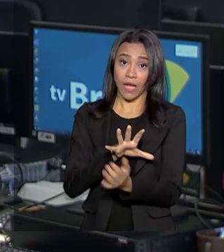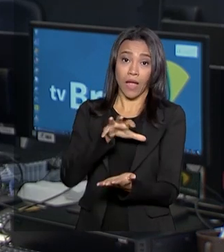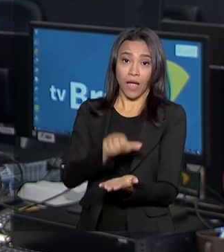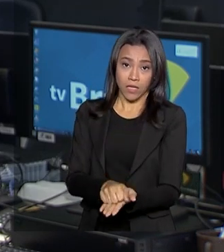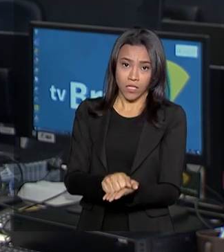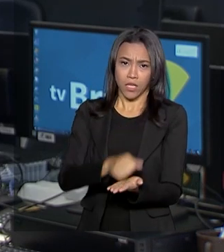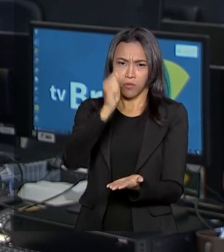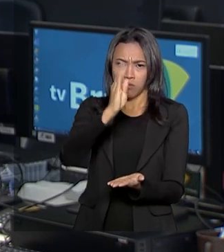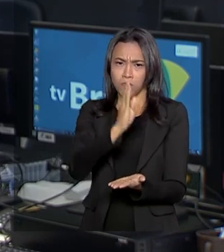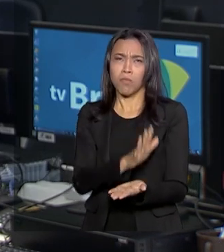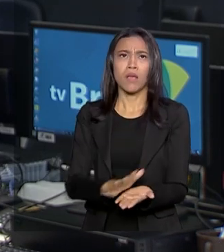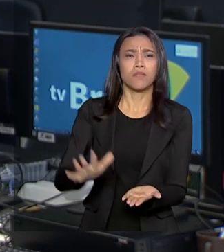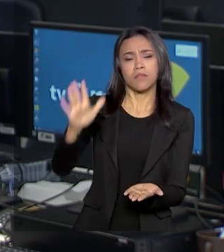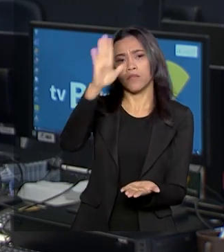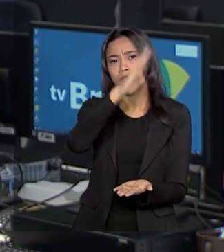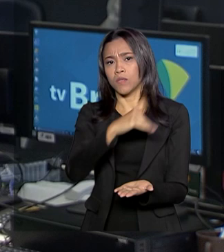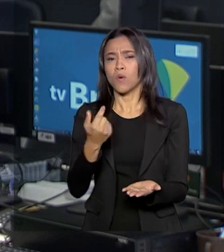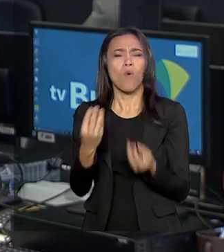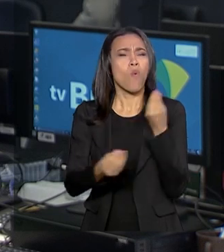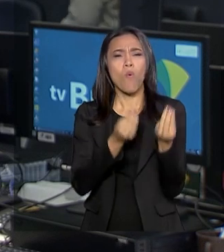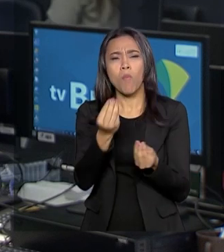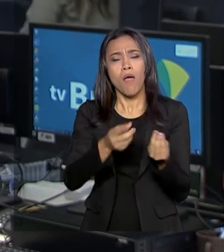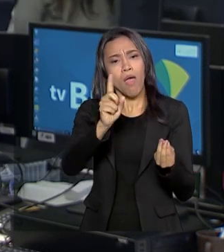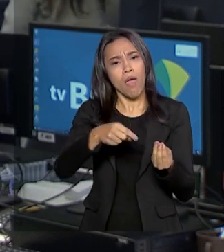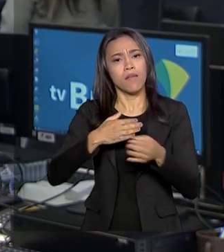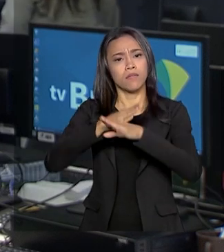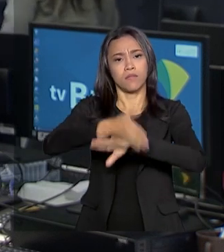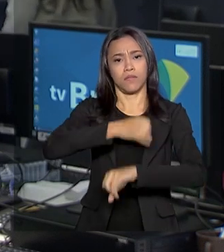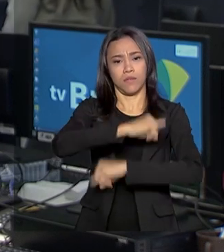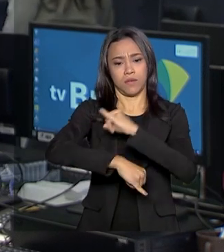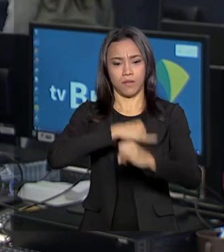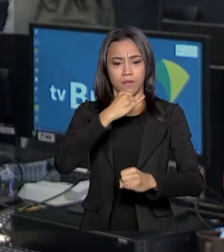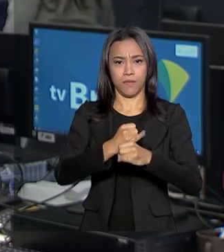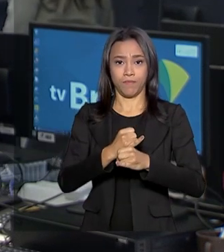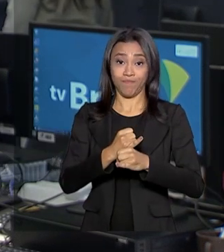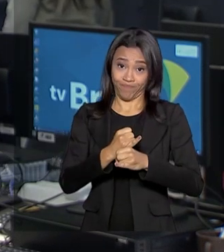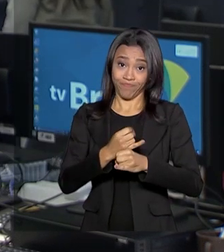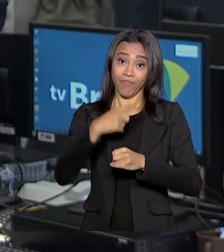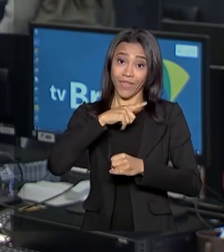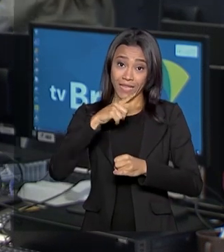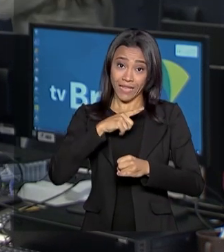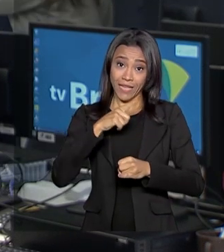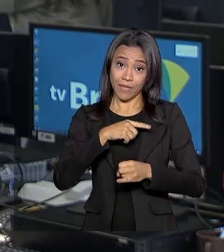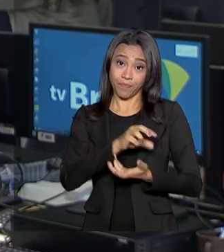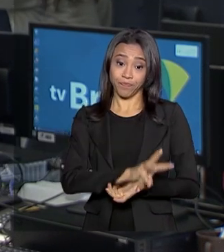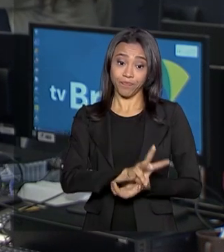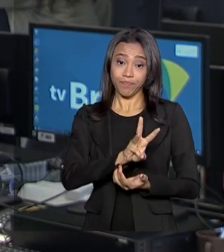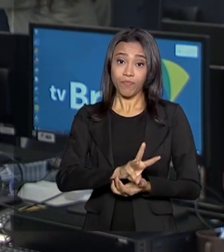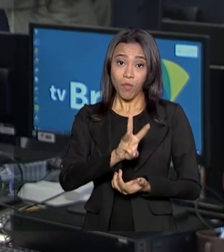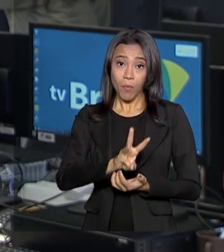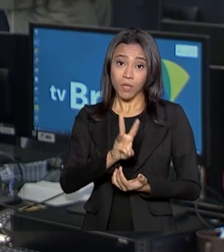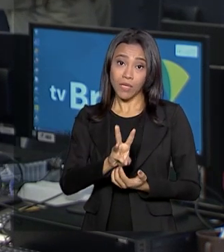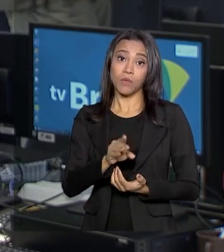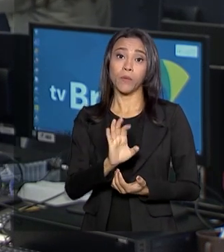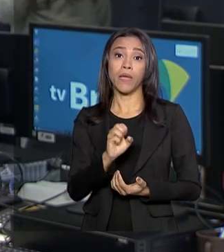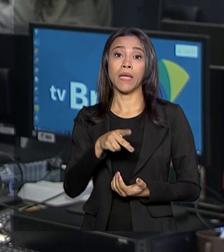O processo de regularização é feito pela internet no portal do empreendedor.gov